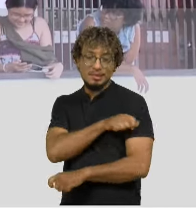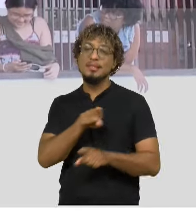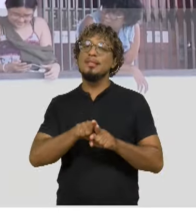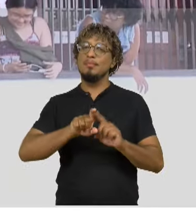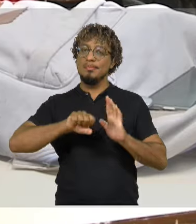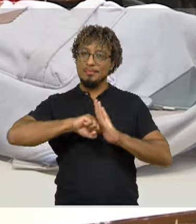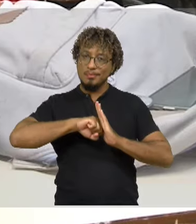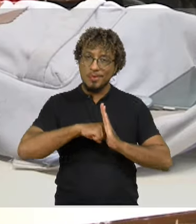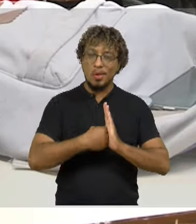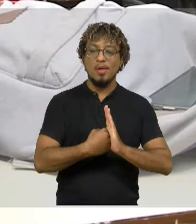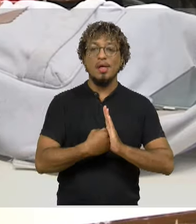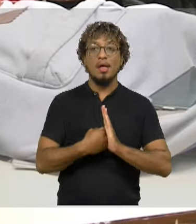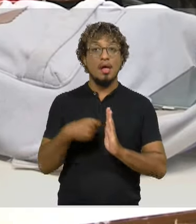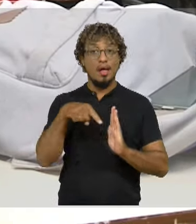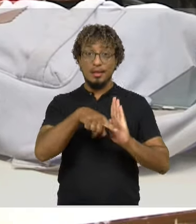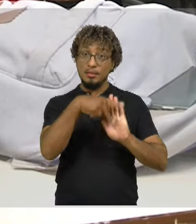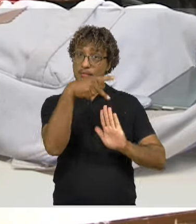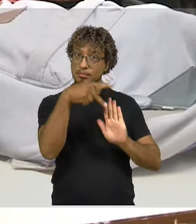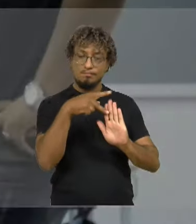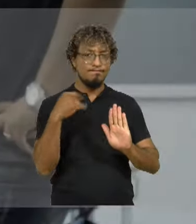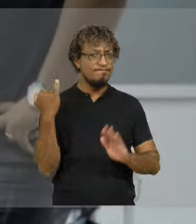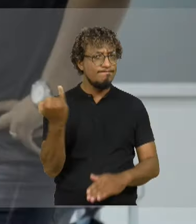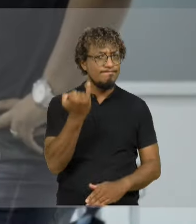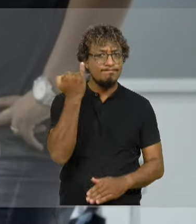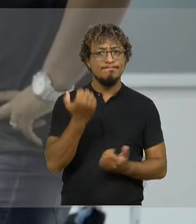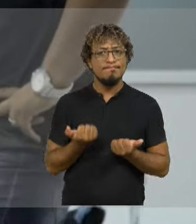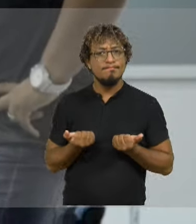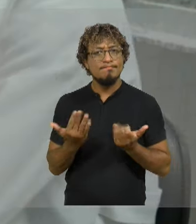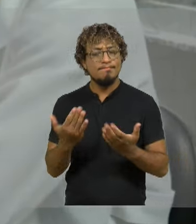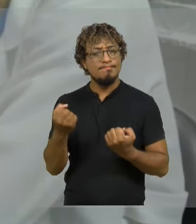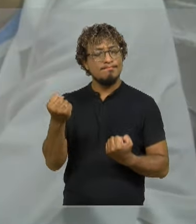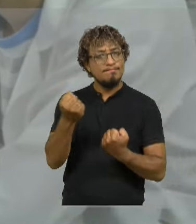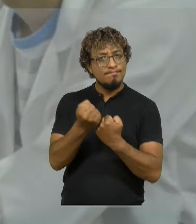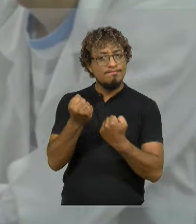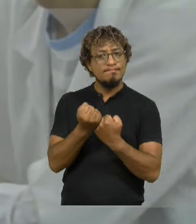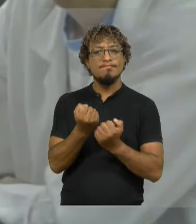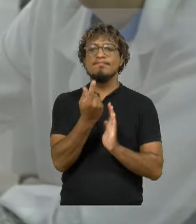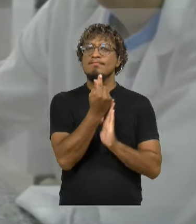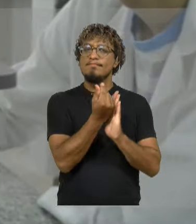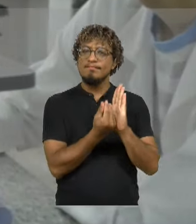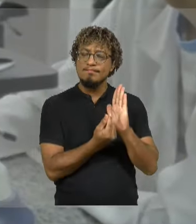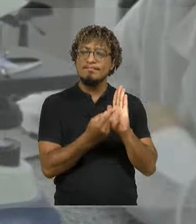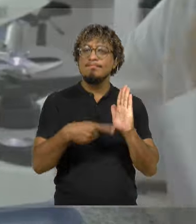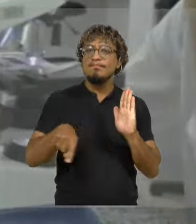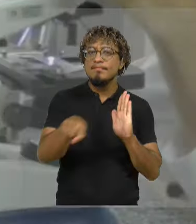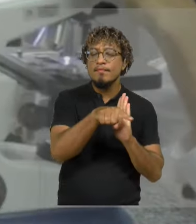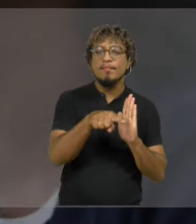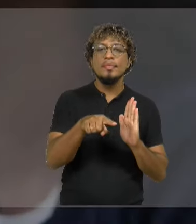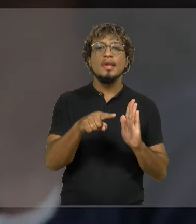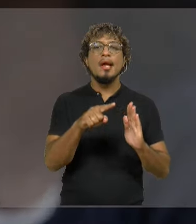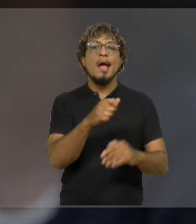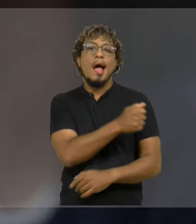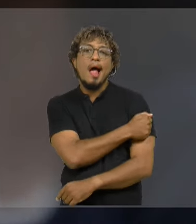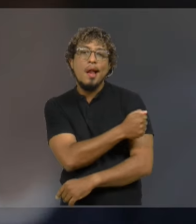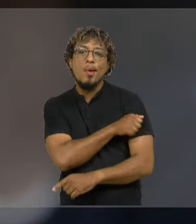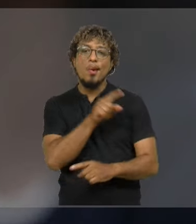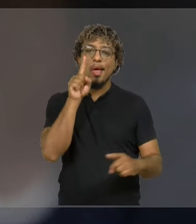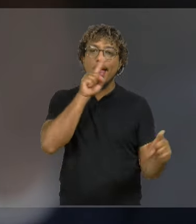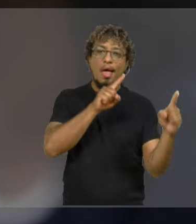também. Esse programa é fundamental para garantir o apoio financeiro a estudantes em situação de